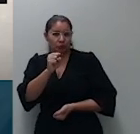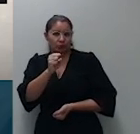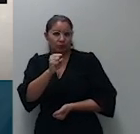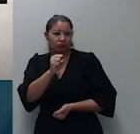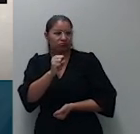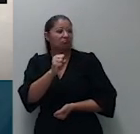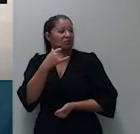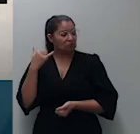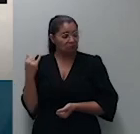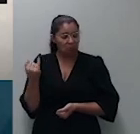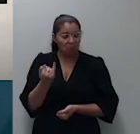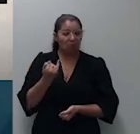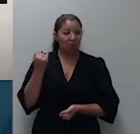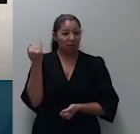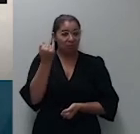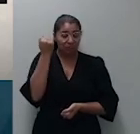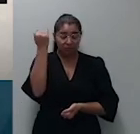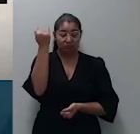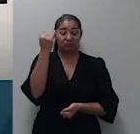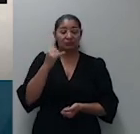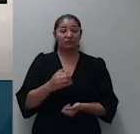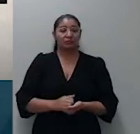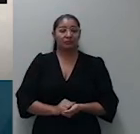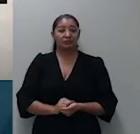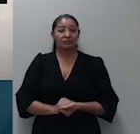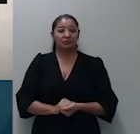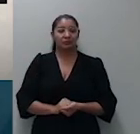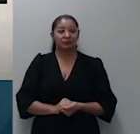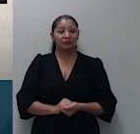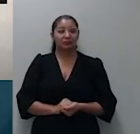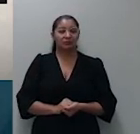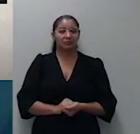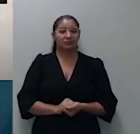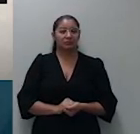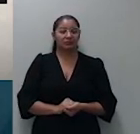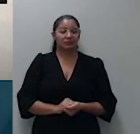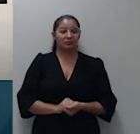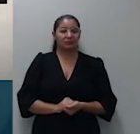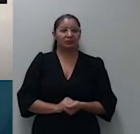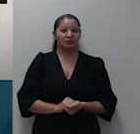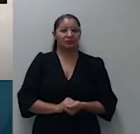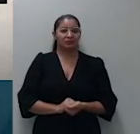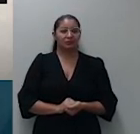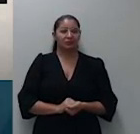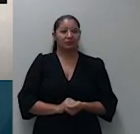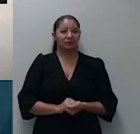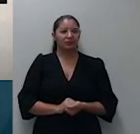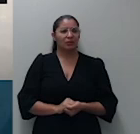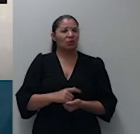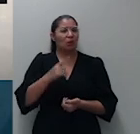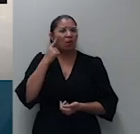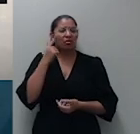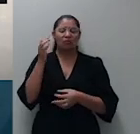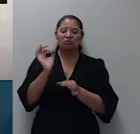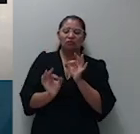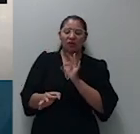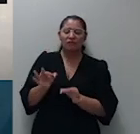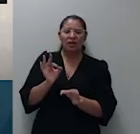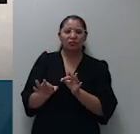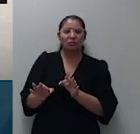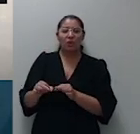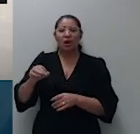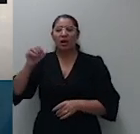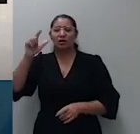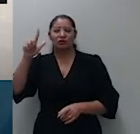que é quanto a natureza jurídica enfim do VGBL eu vou